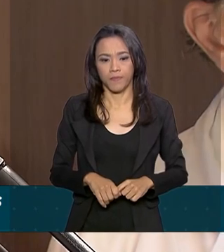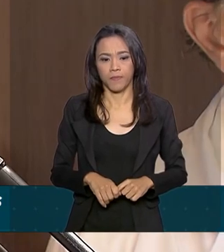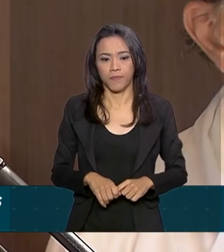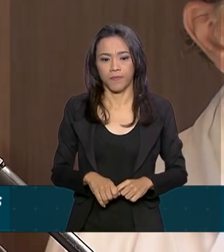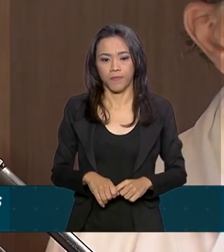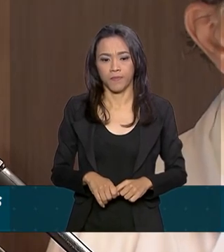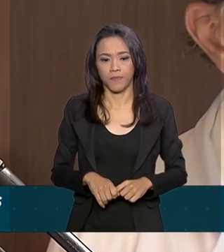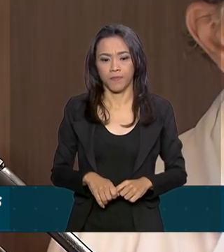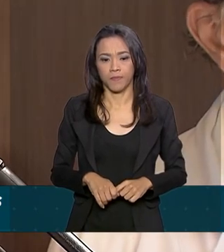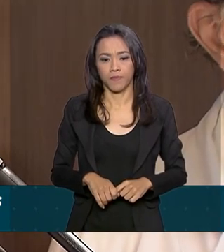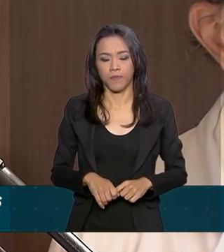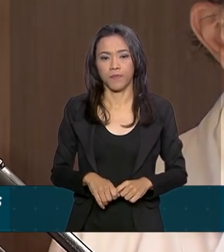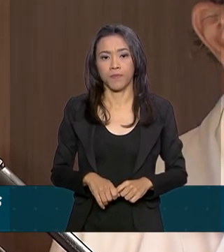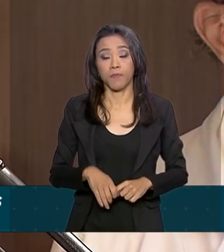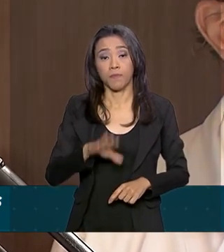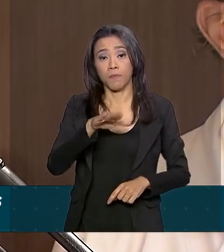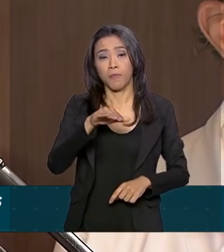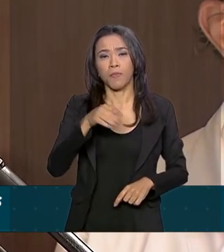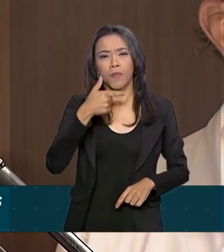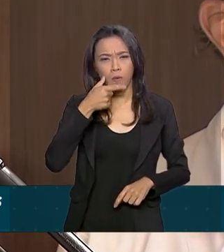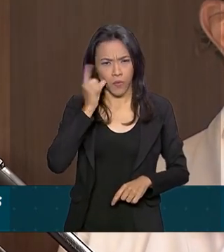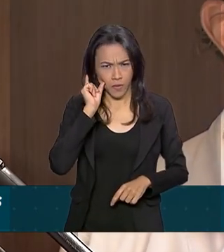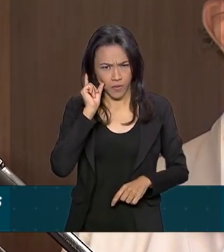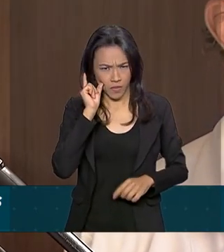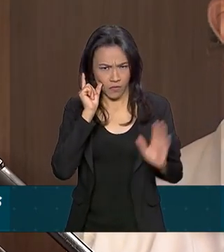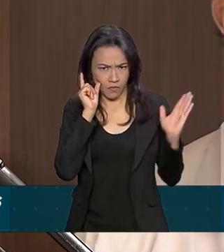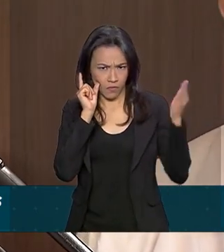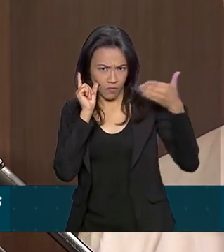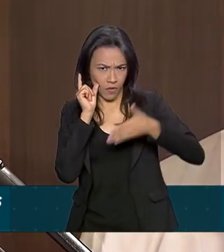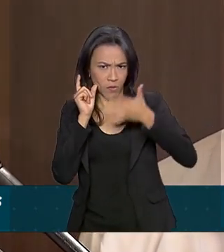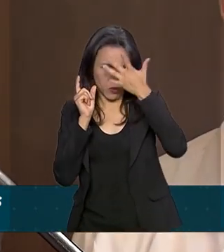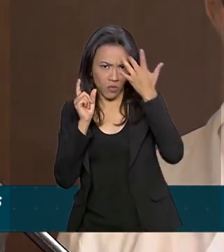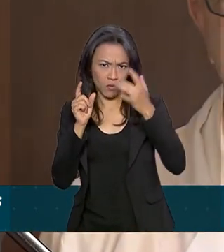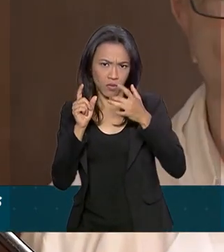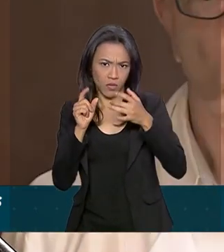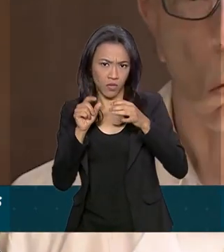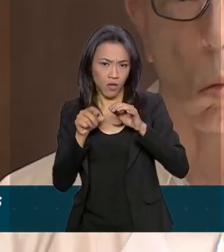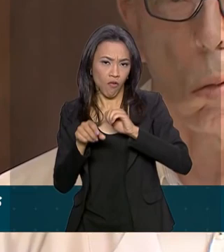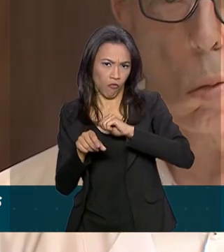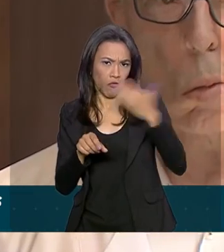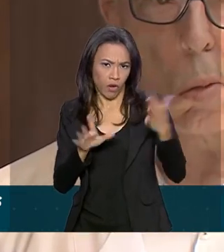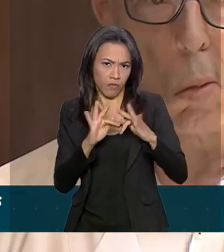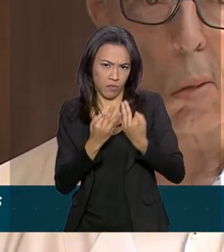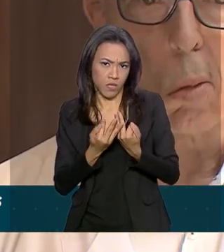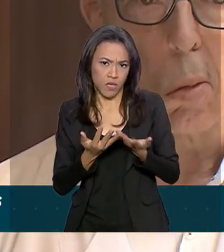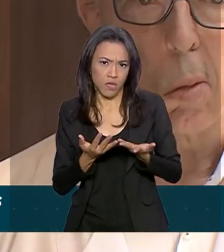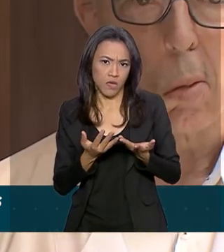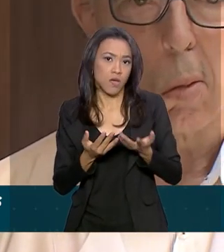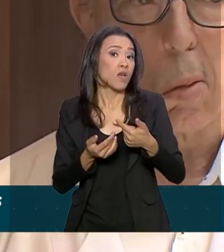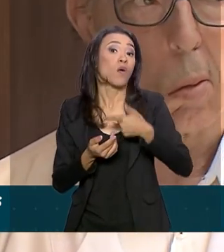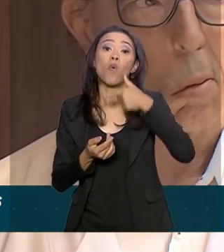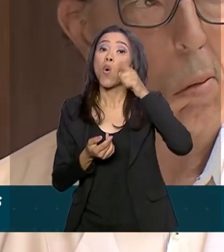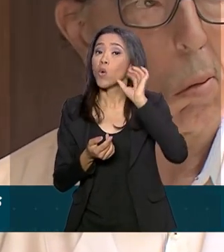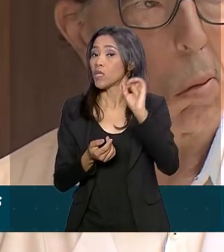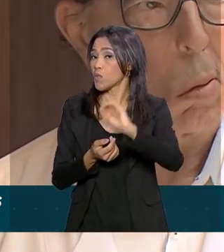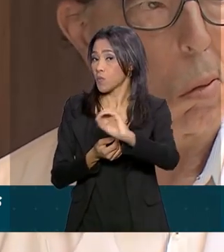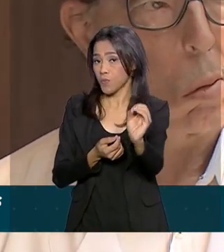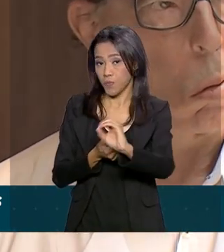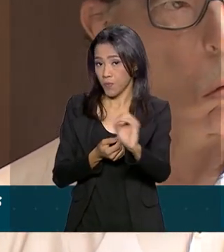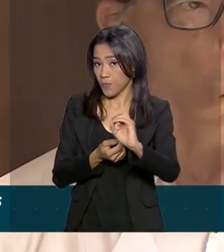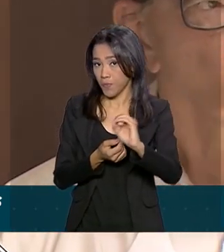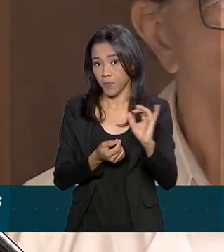Desculpa insistir, porta-voz, mas ontem ele recebeu alguém de fora da família? A informação que eu tive é que não recebeu ninguém ontem.